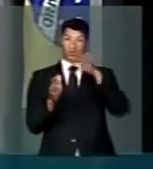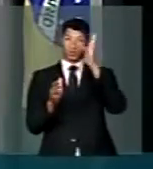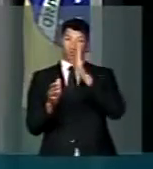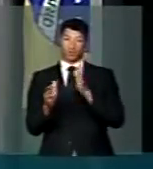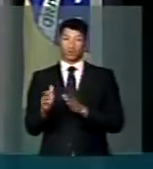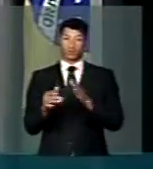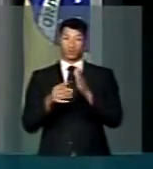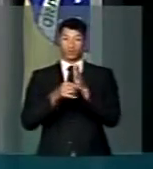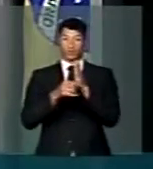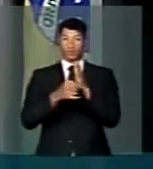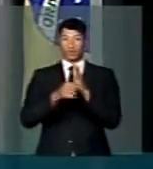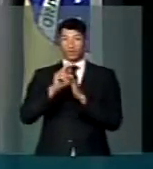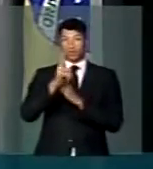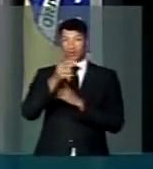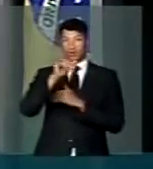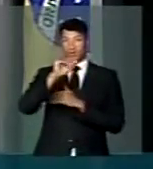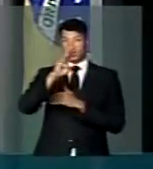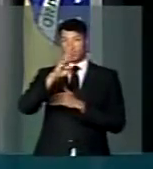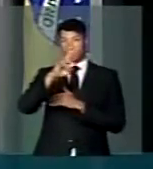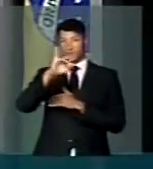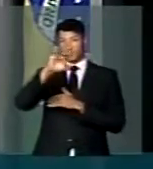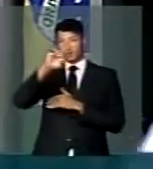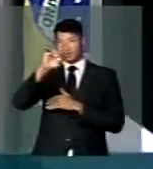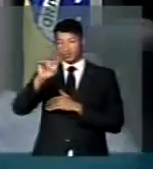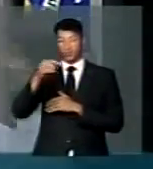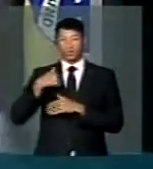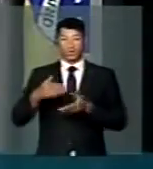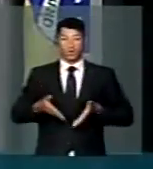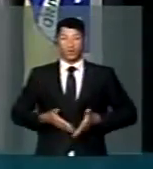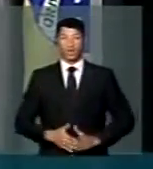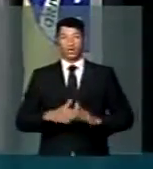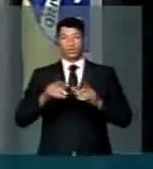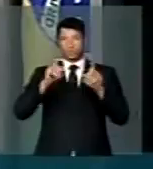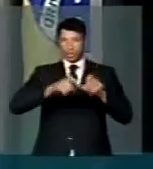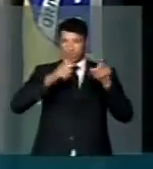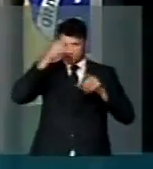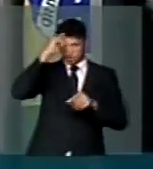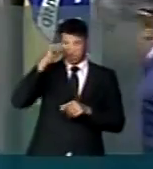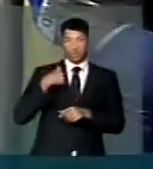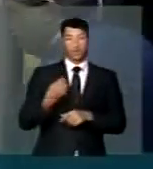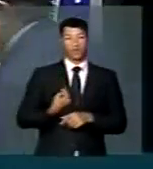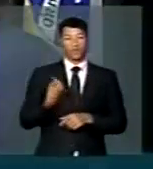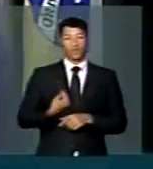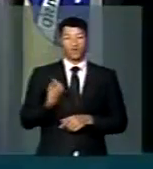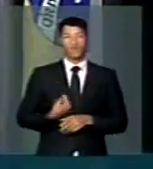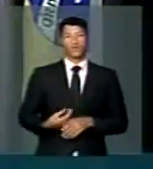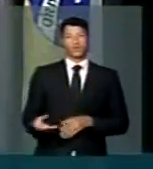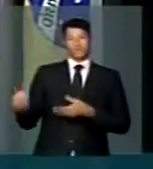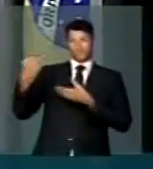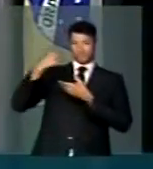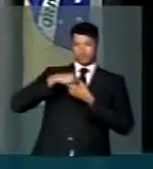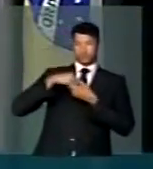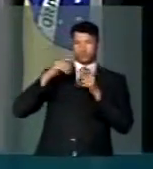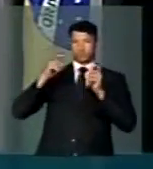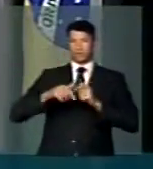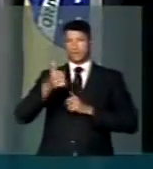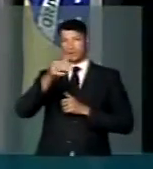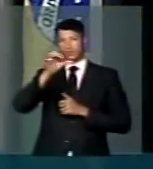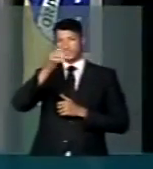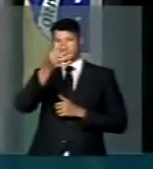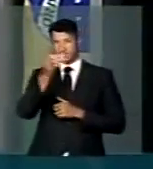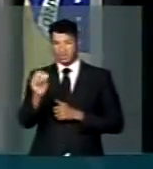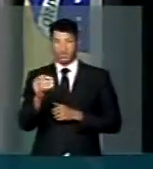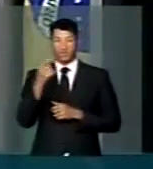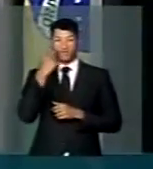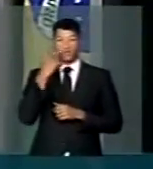o milho híbrido. Milho híbrido. Eu nasci na roça. Eu ainda vivi no interior, na década de